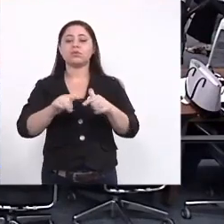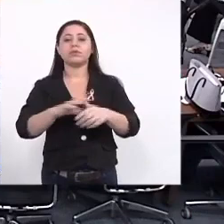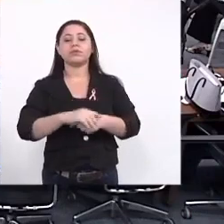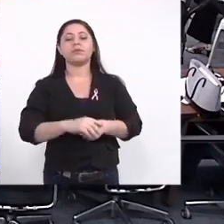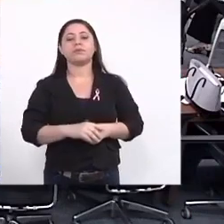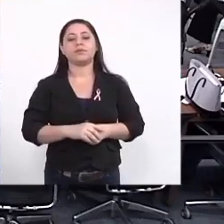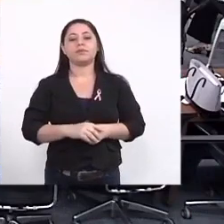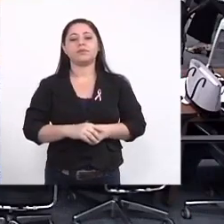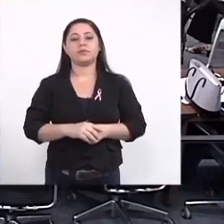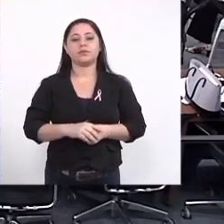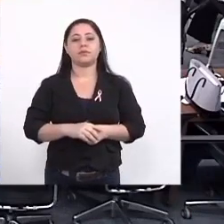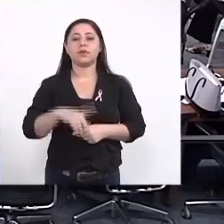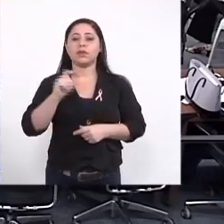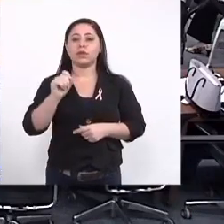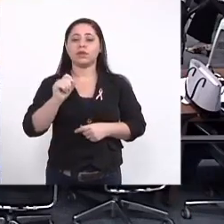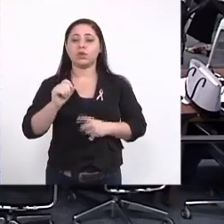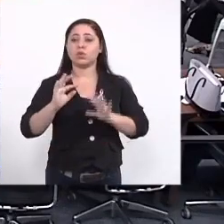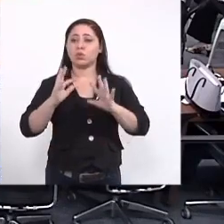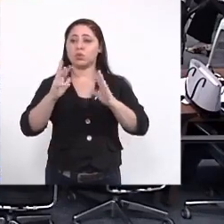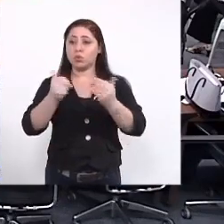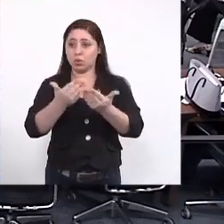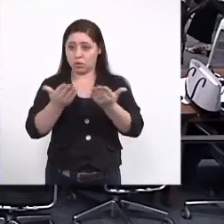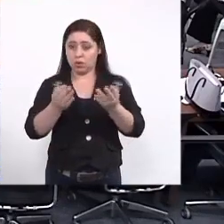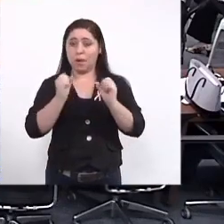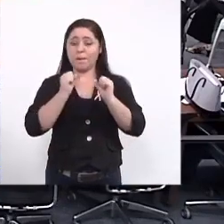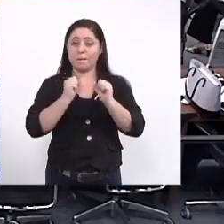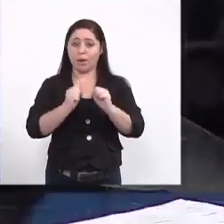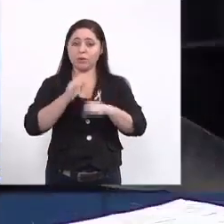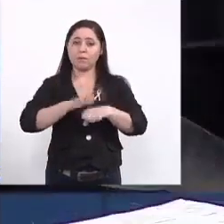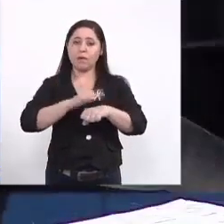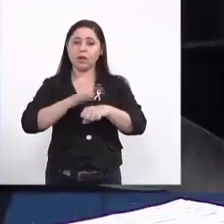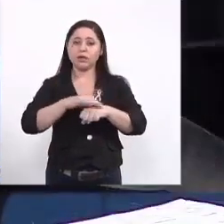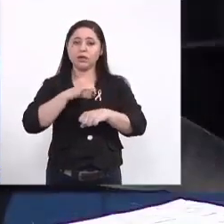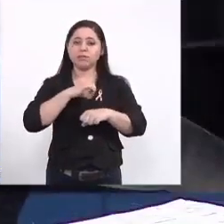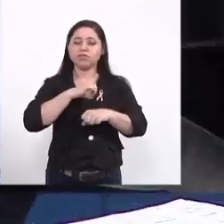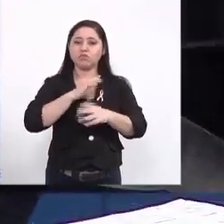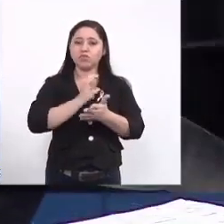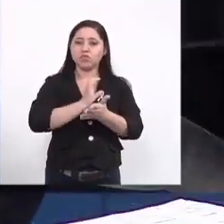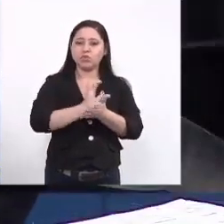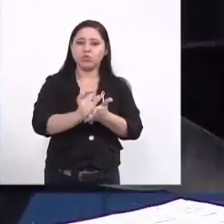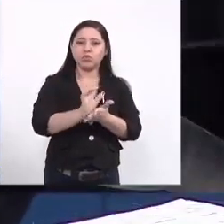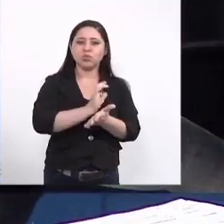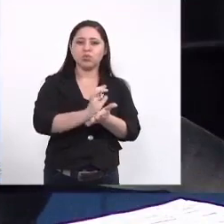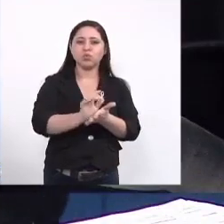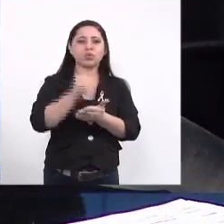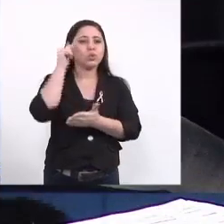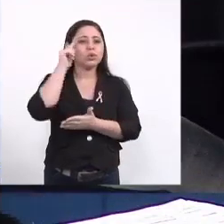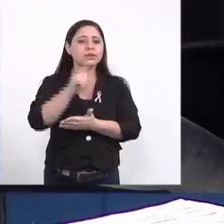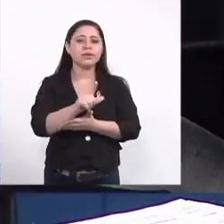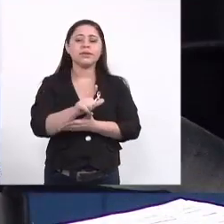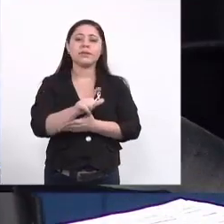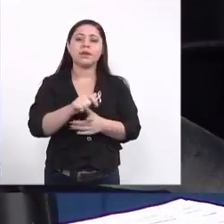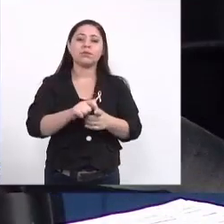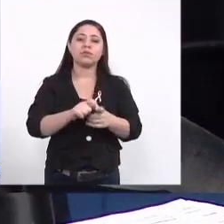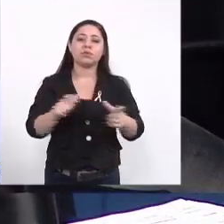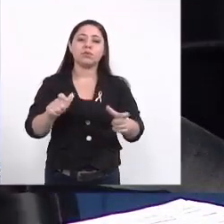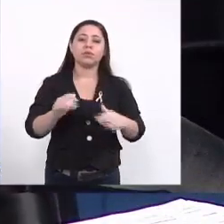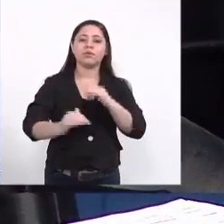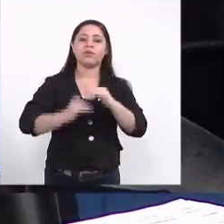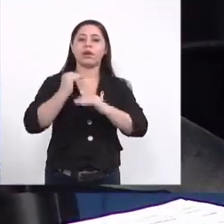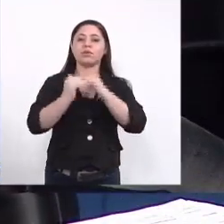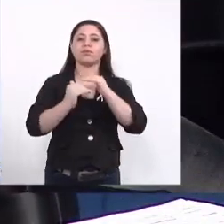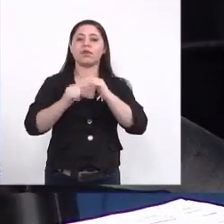e que nós possamos conseguir mais recursos para que esse trabalho possa avançar mais